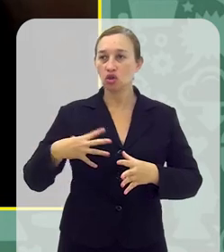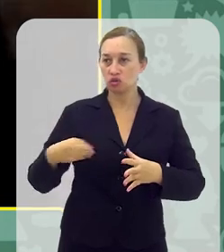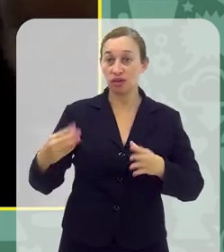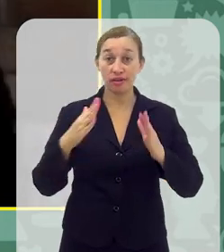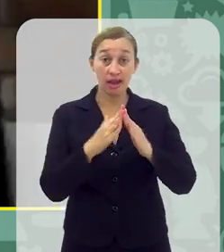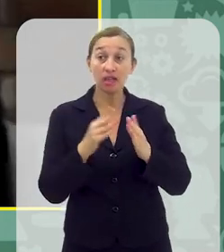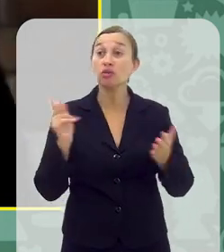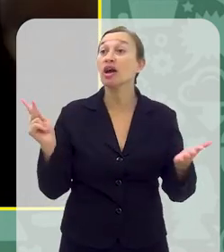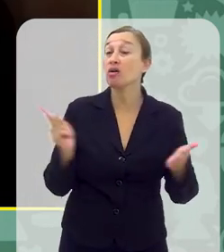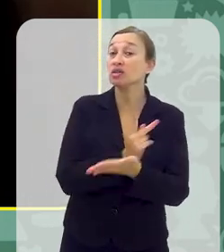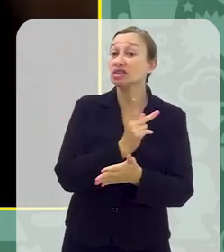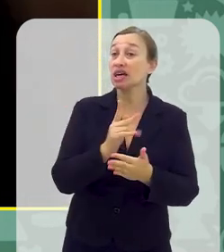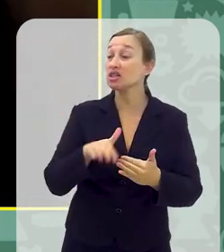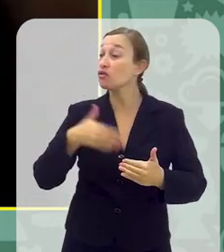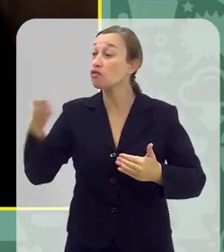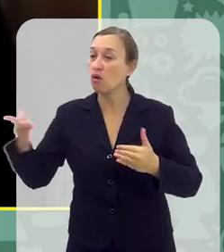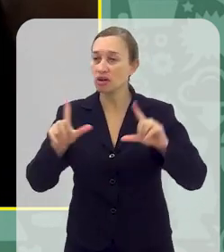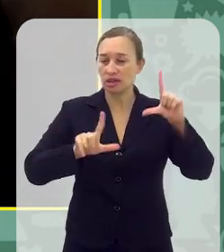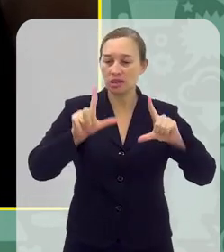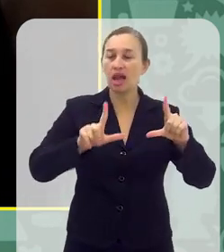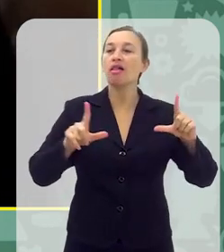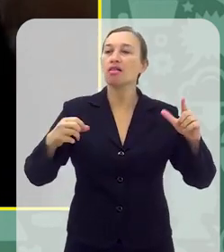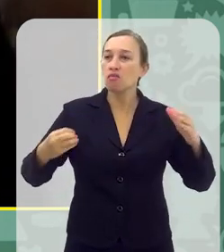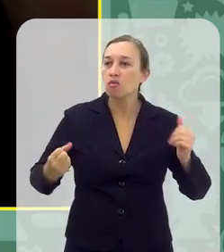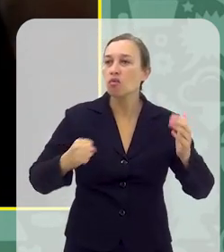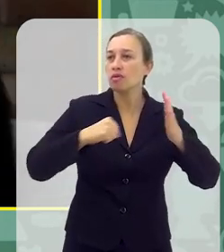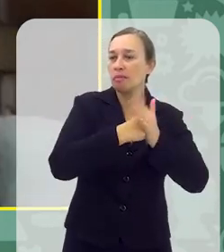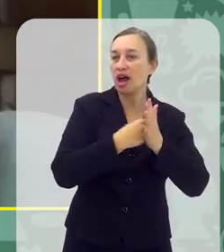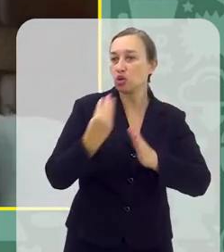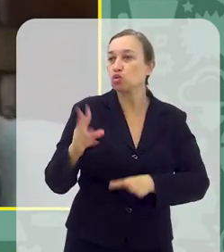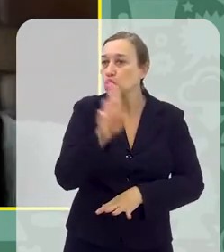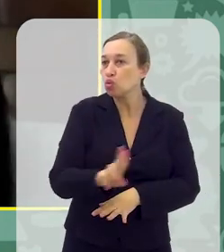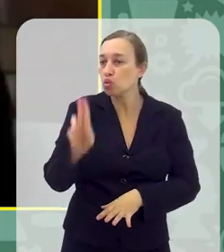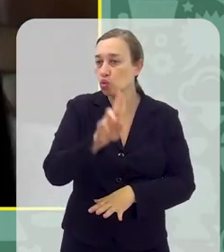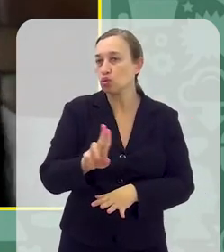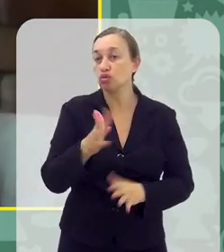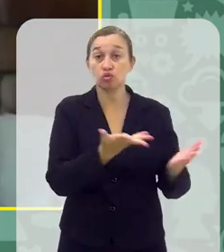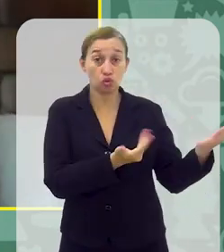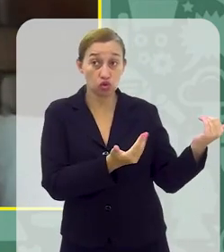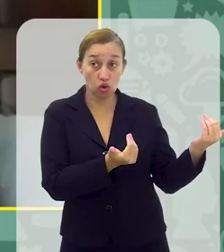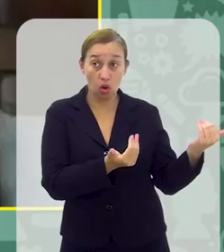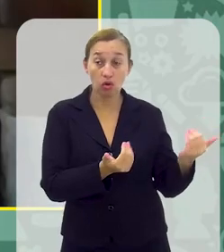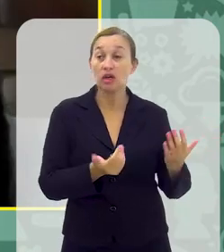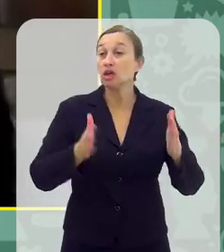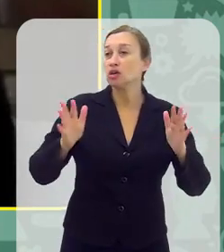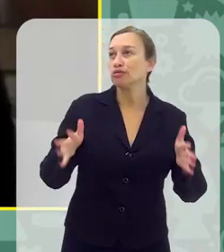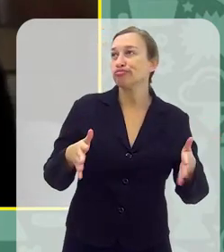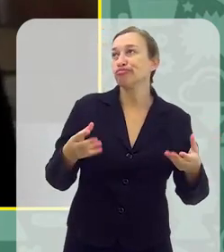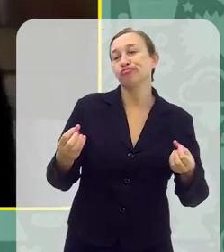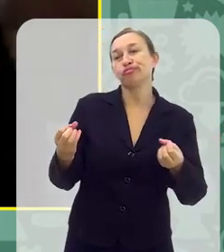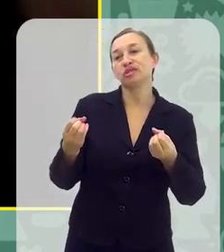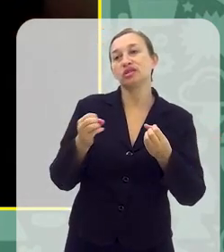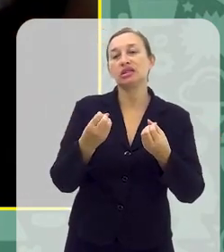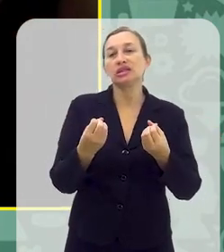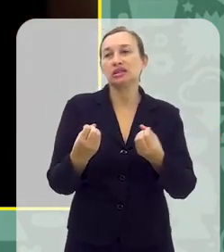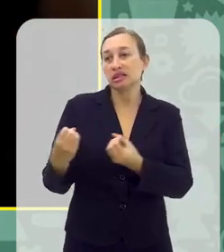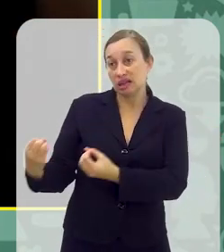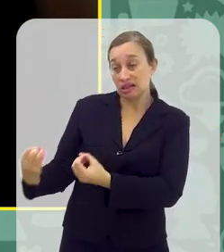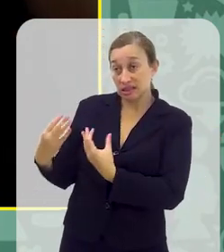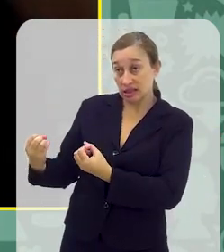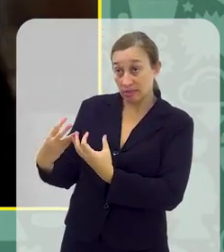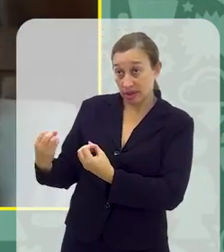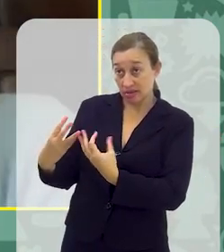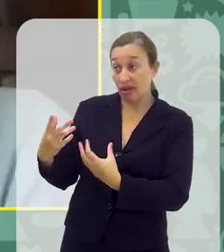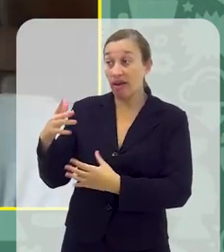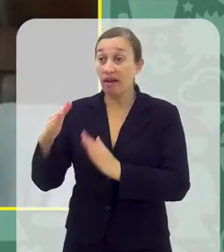casa Porque o que acontece fora da tela Também vai ter um impacto no uso dos jovens na tela Tanto no sentido de educação que está tendo em